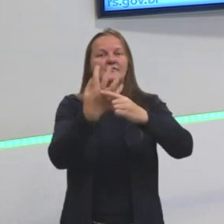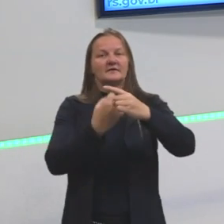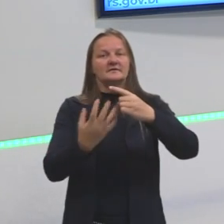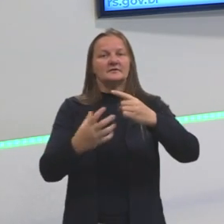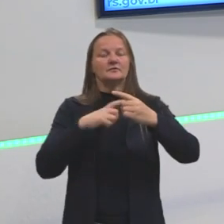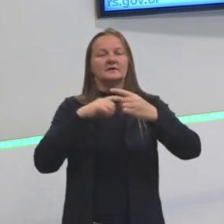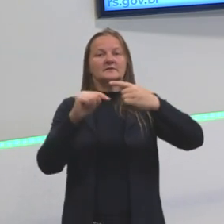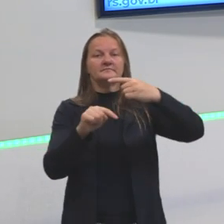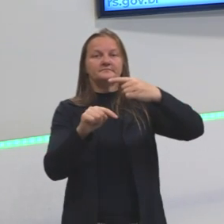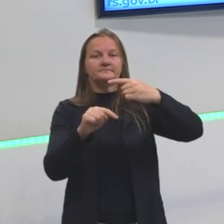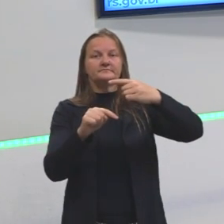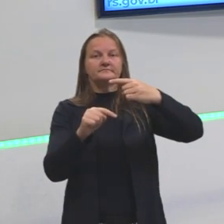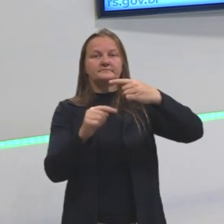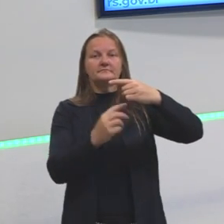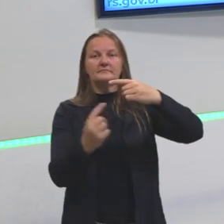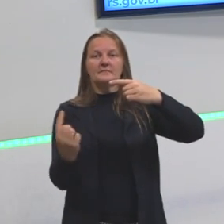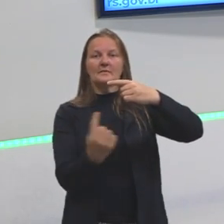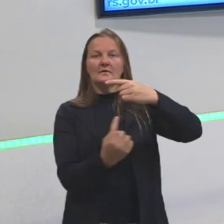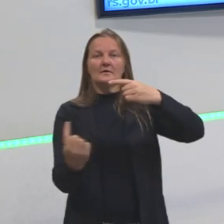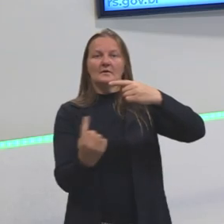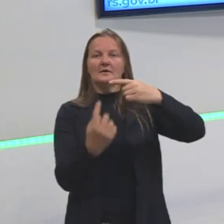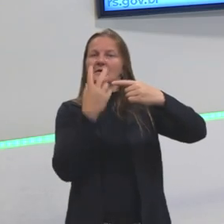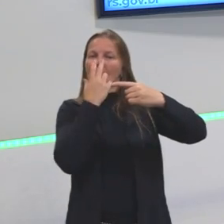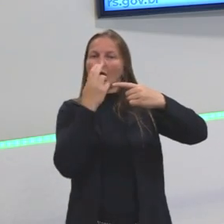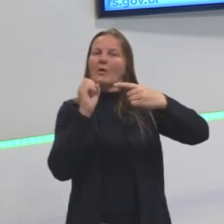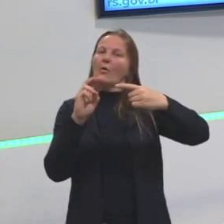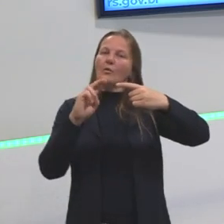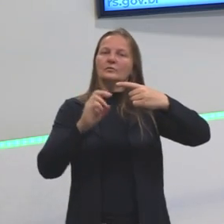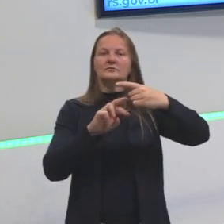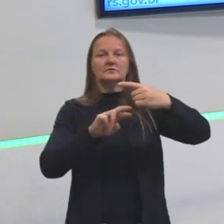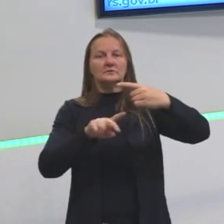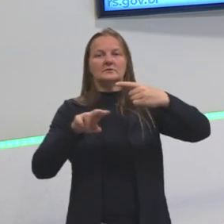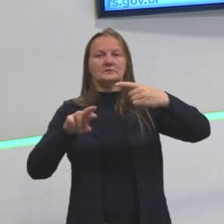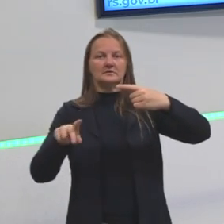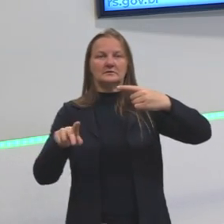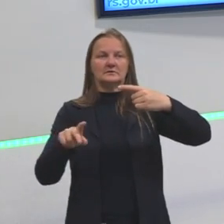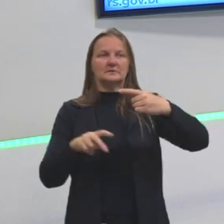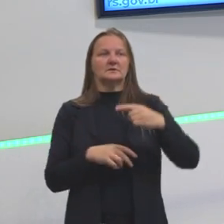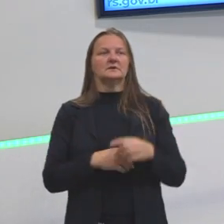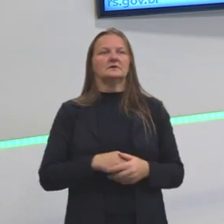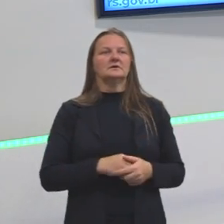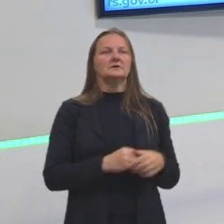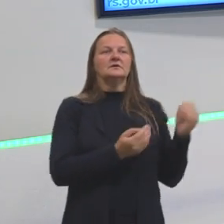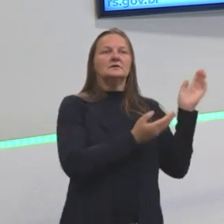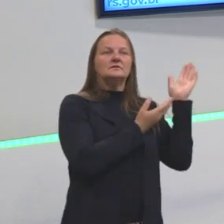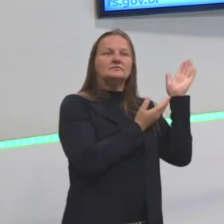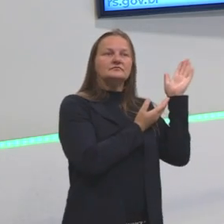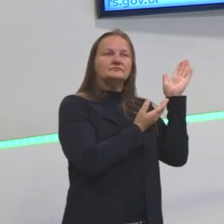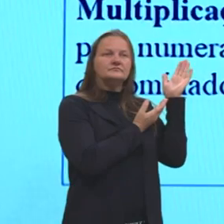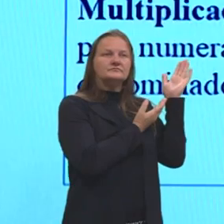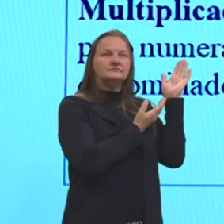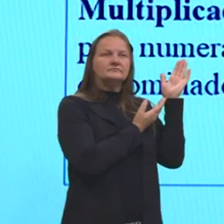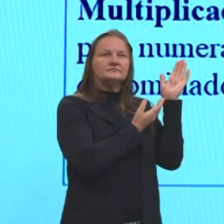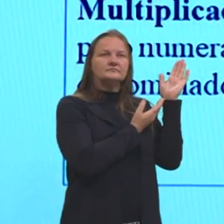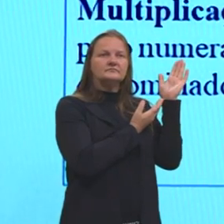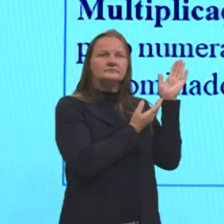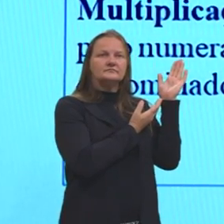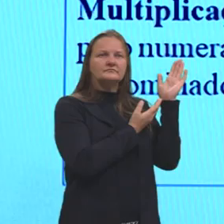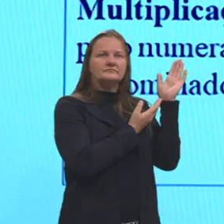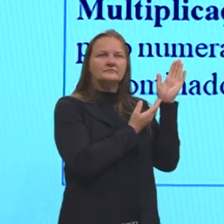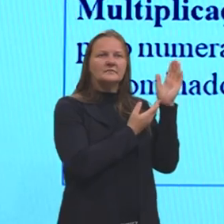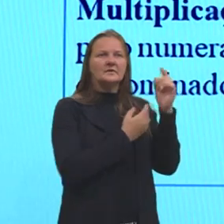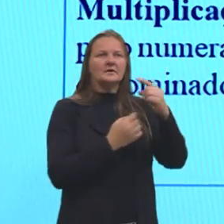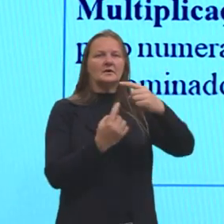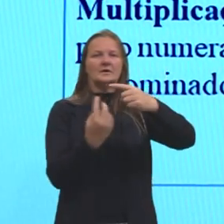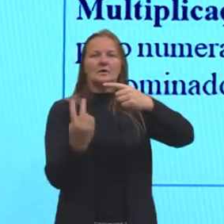denominadores iguais ou denominadores diferentes. Então, aqui na imagem nós temos adição e subtração com